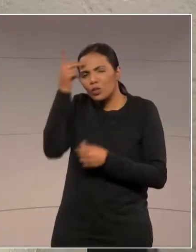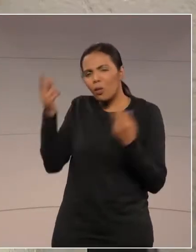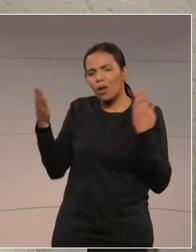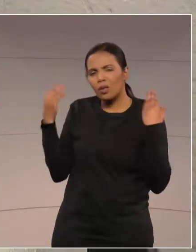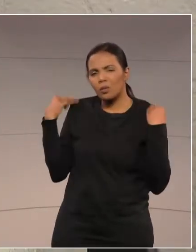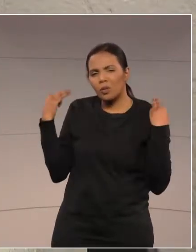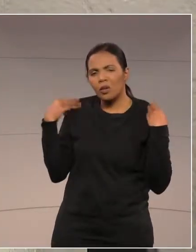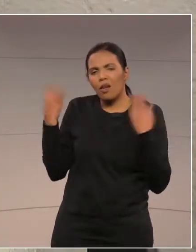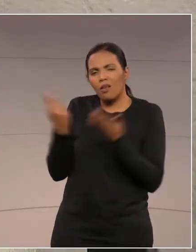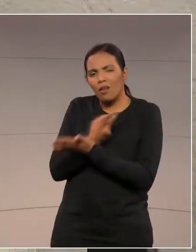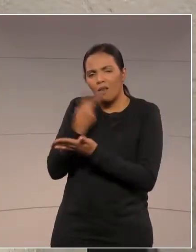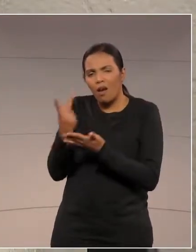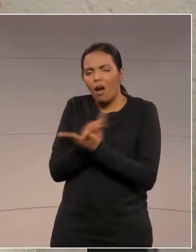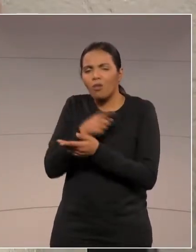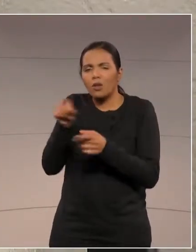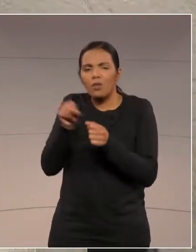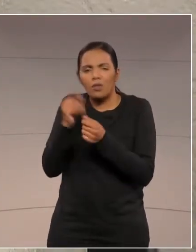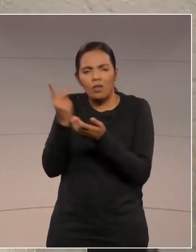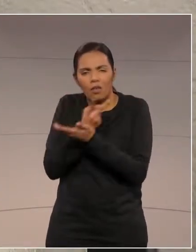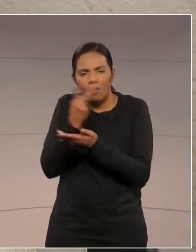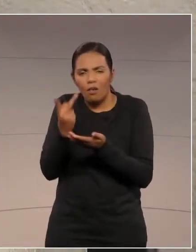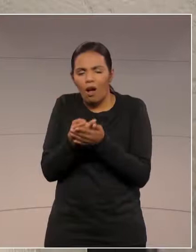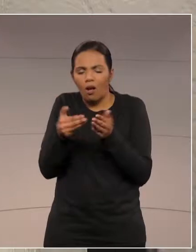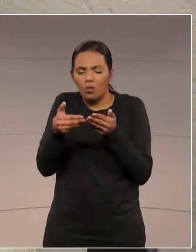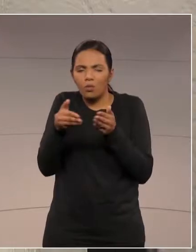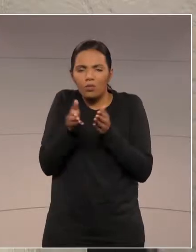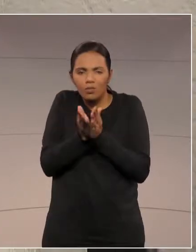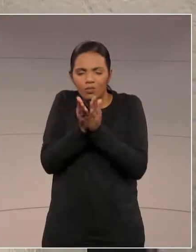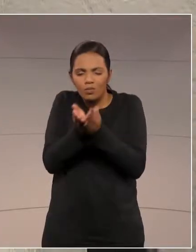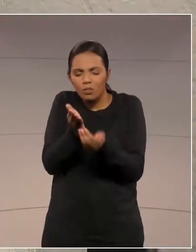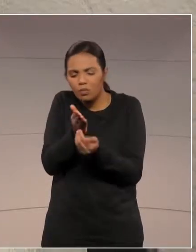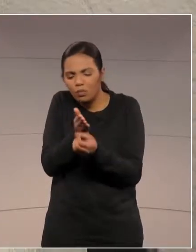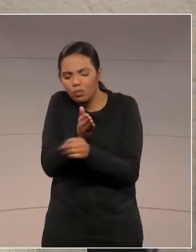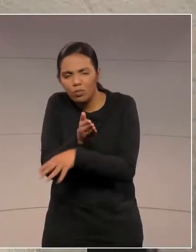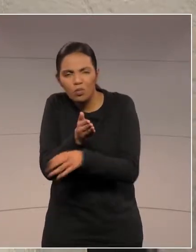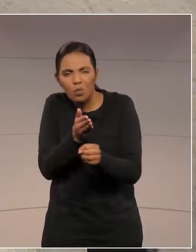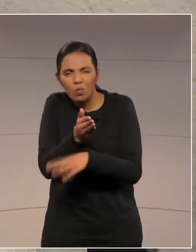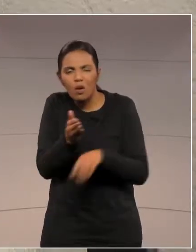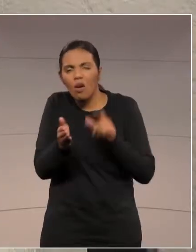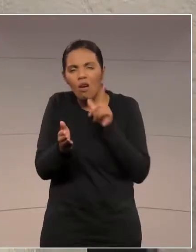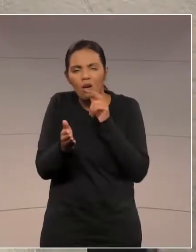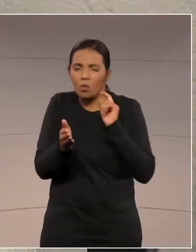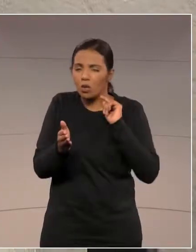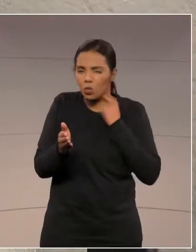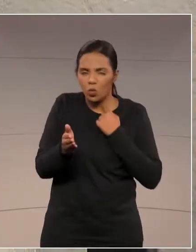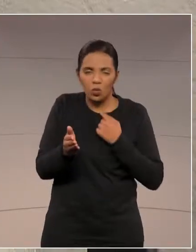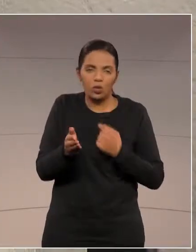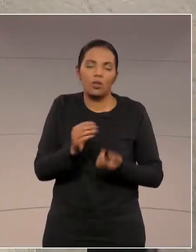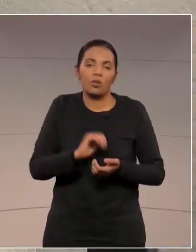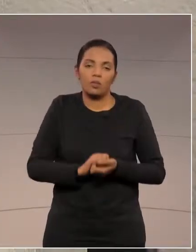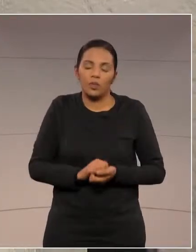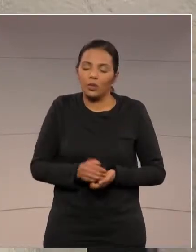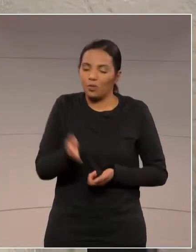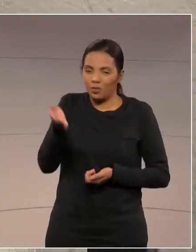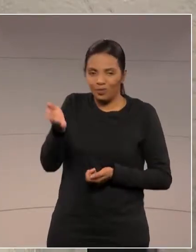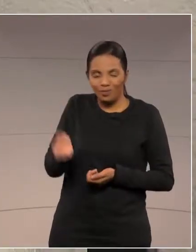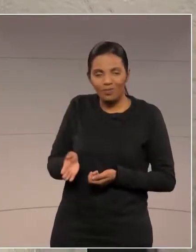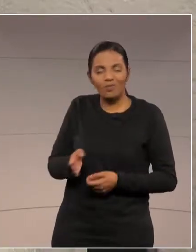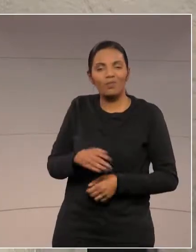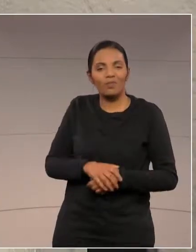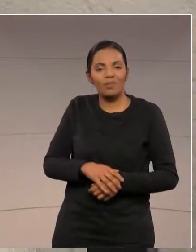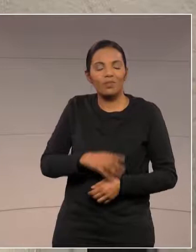aquela água poudre dentro do rio, da Bahia de Guaratuba. Então, o nobre Tadeu Veneri, que está com uma bela gravata rosa hoje,